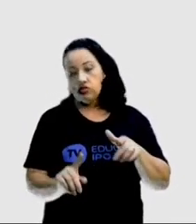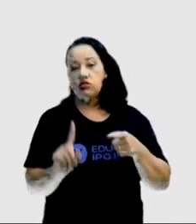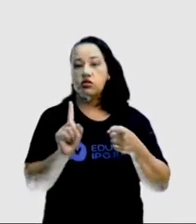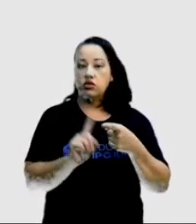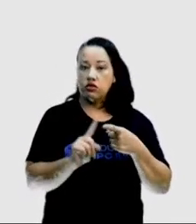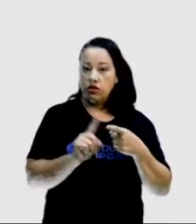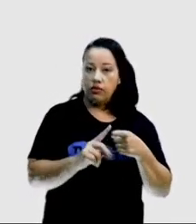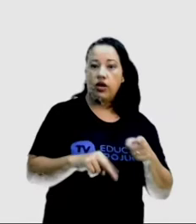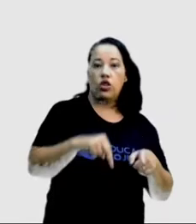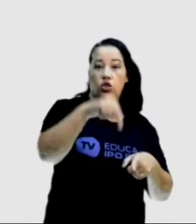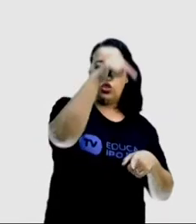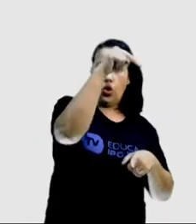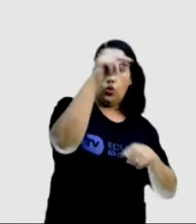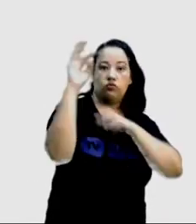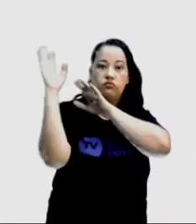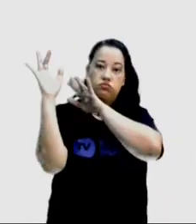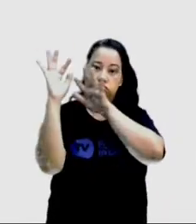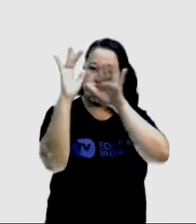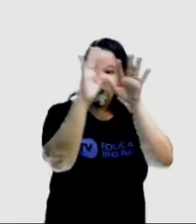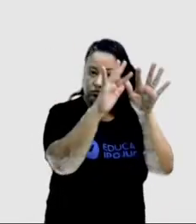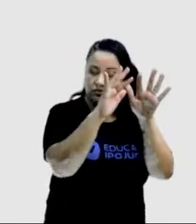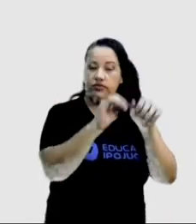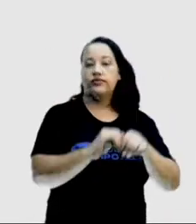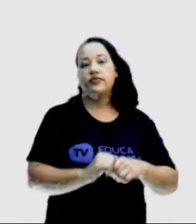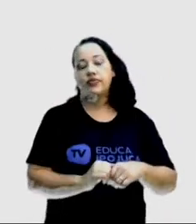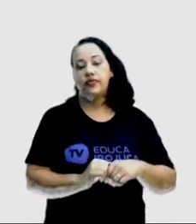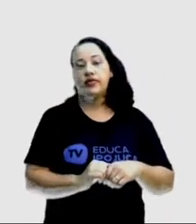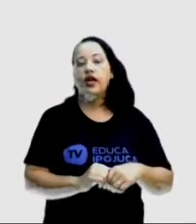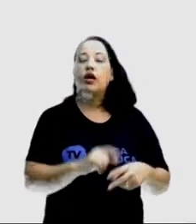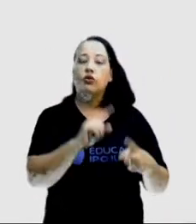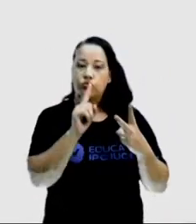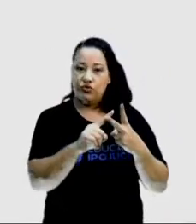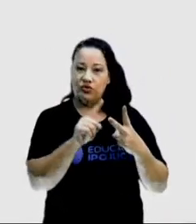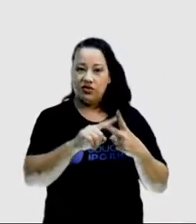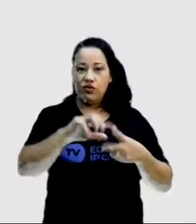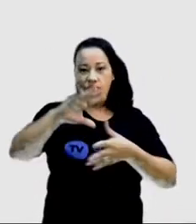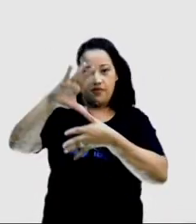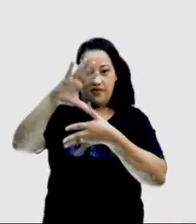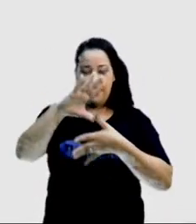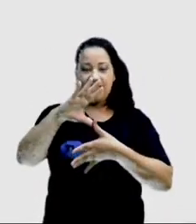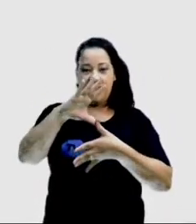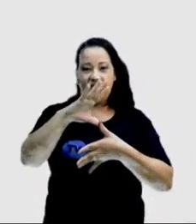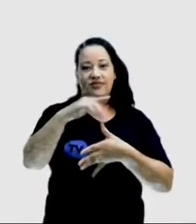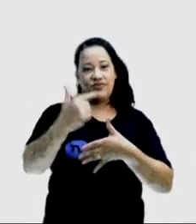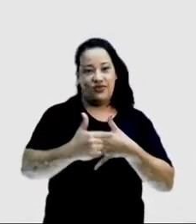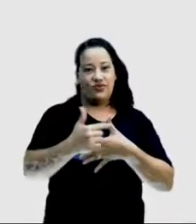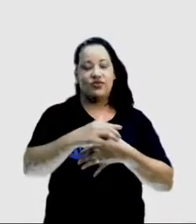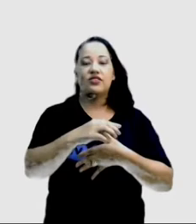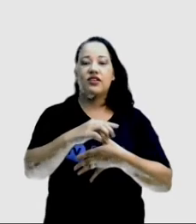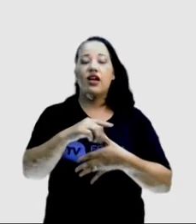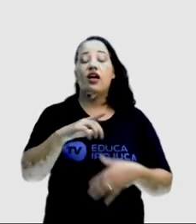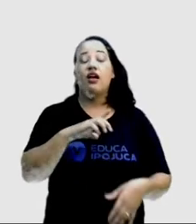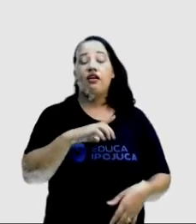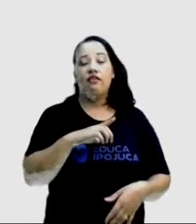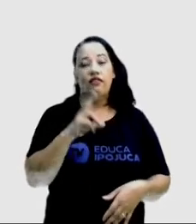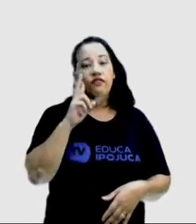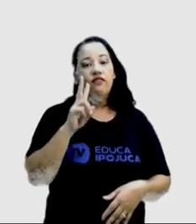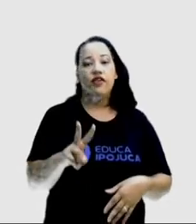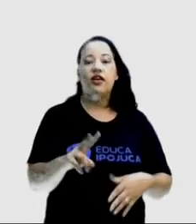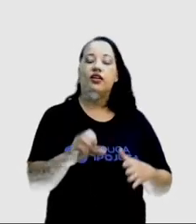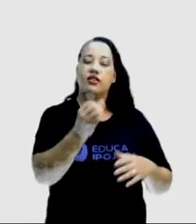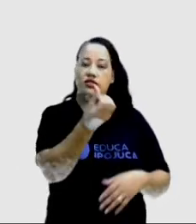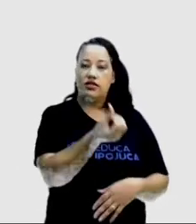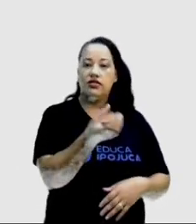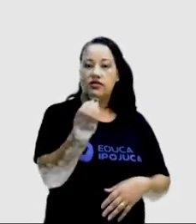parte da Região Norte, certo? No segundo mapa, a gente vê a movimentação na década de 60 e 70